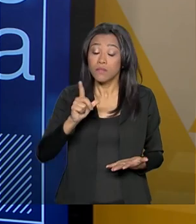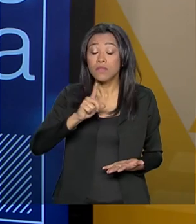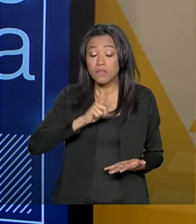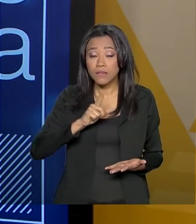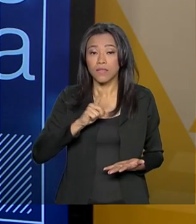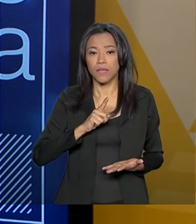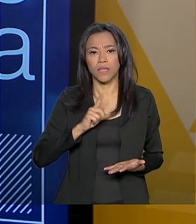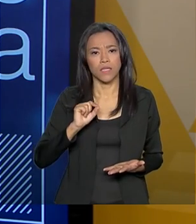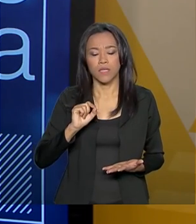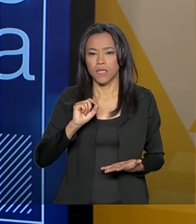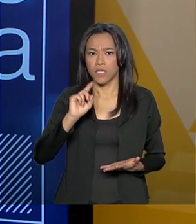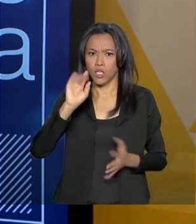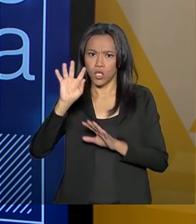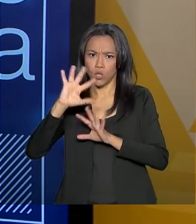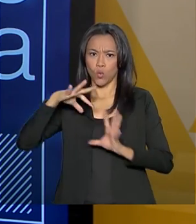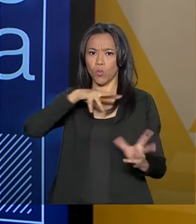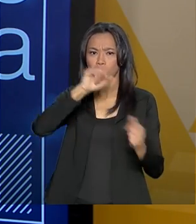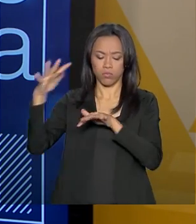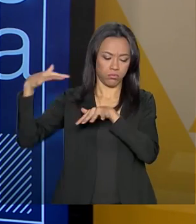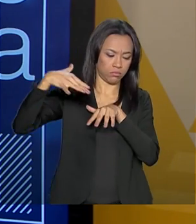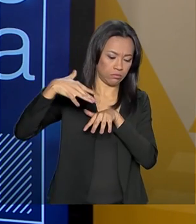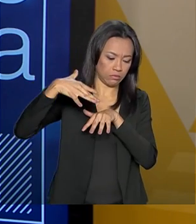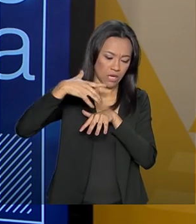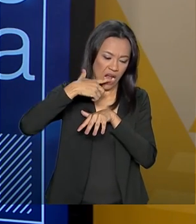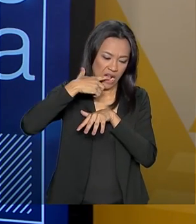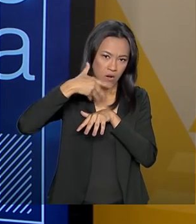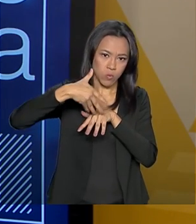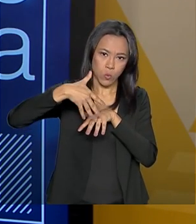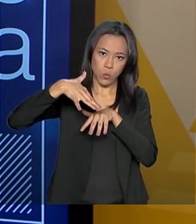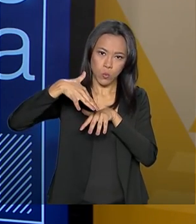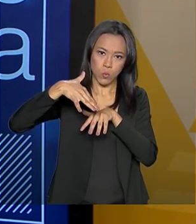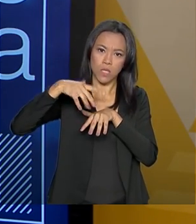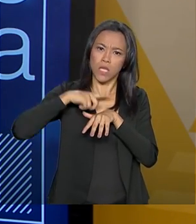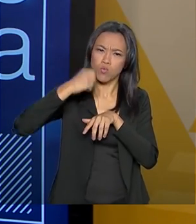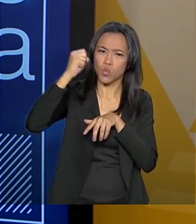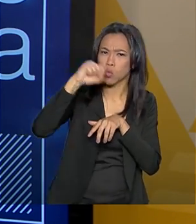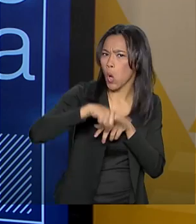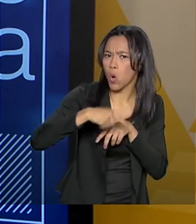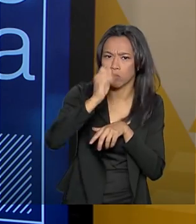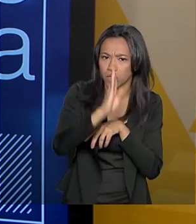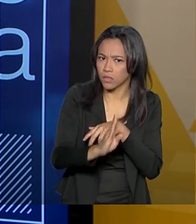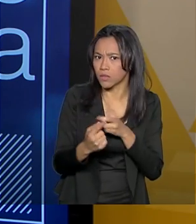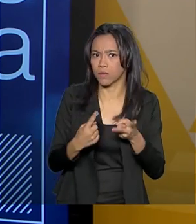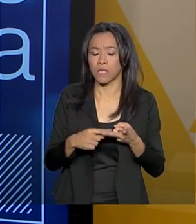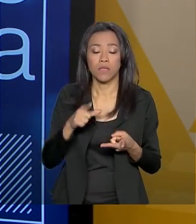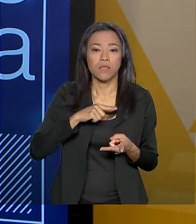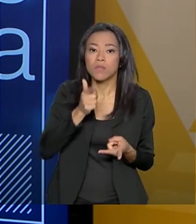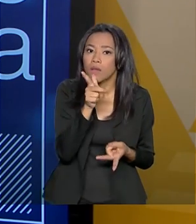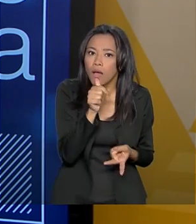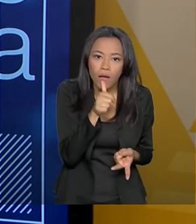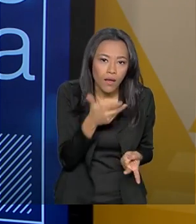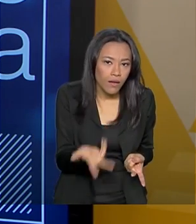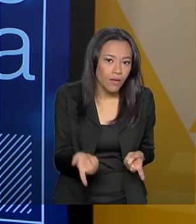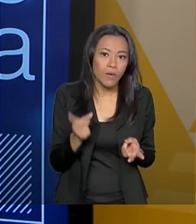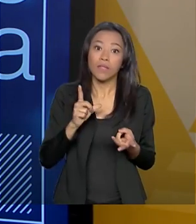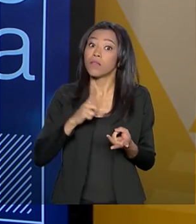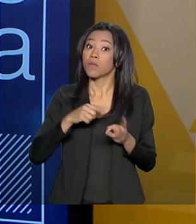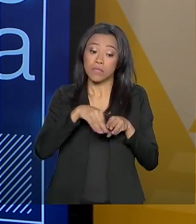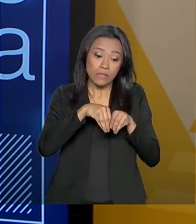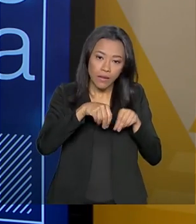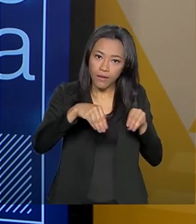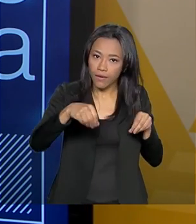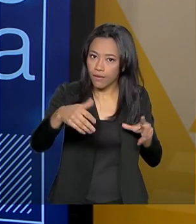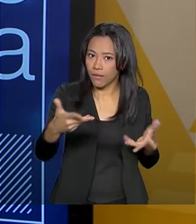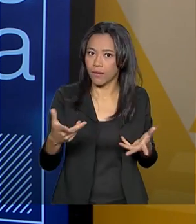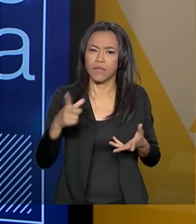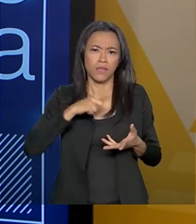invejável, porque nós temos muito sol, nós temos muita água, nós temos muita terra e temos